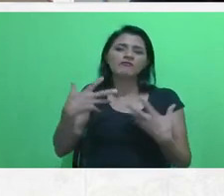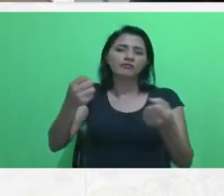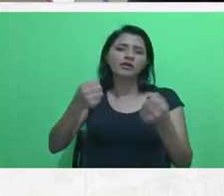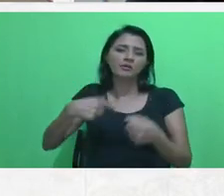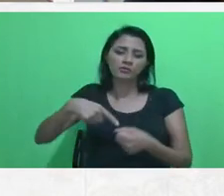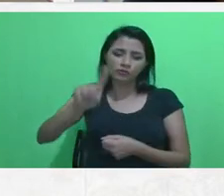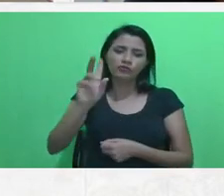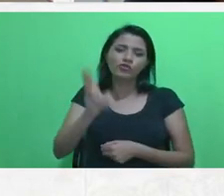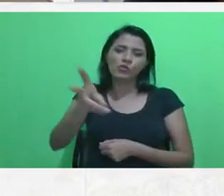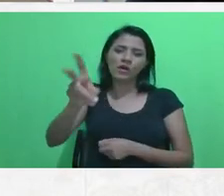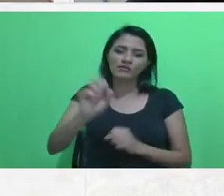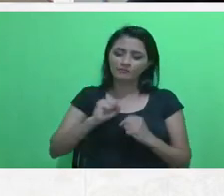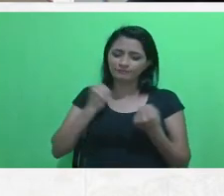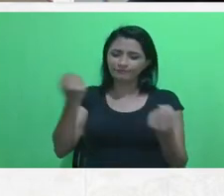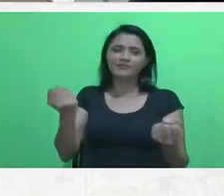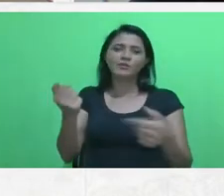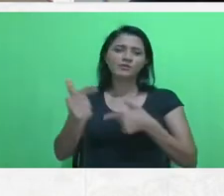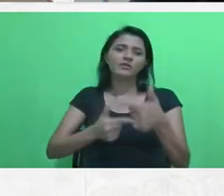a obra.